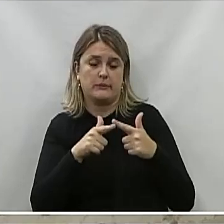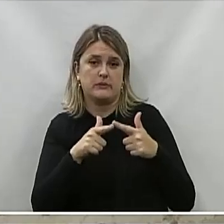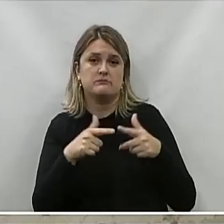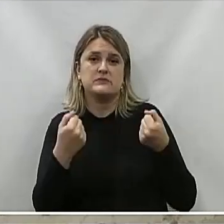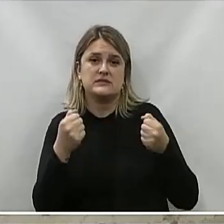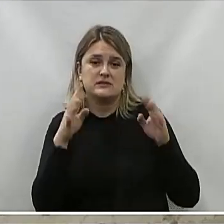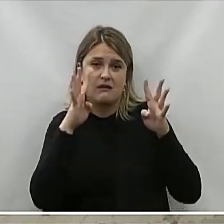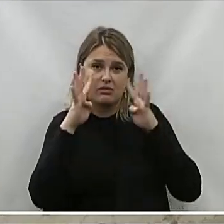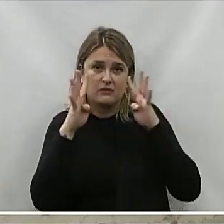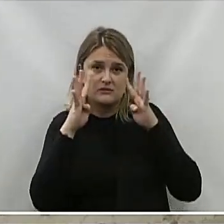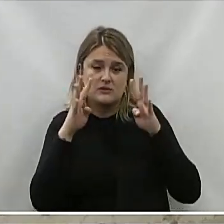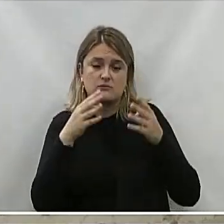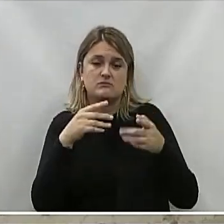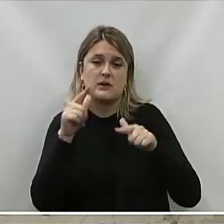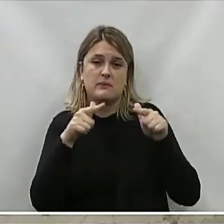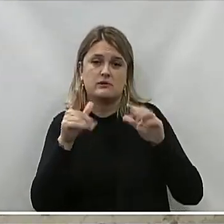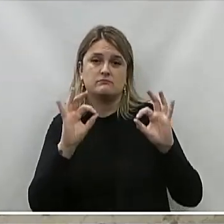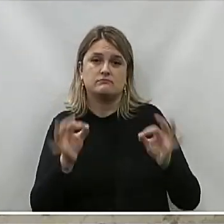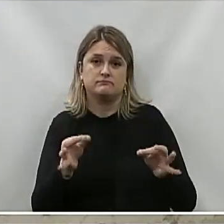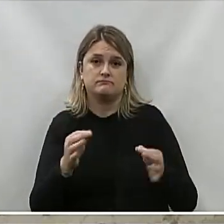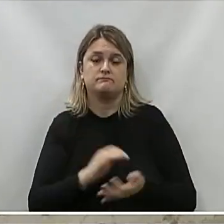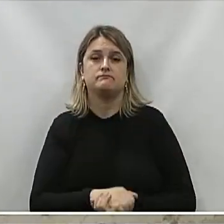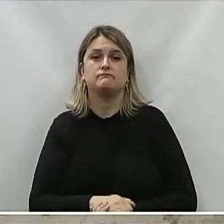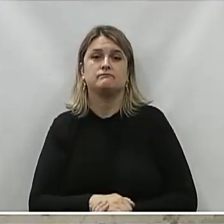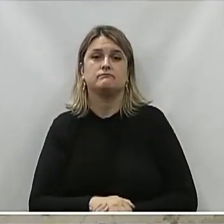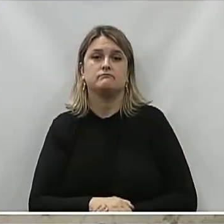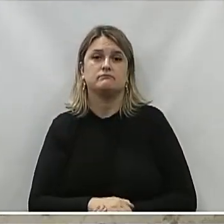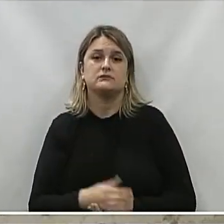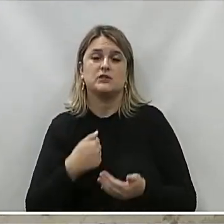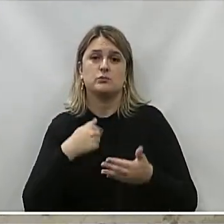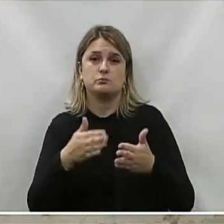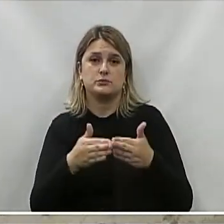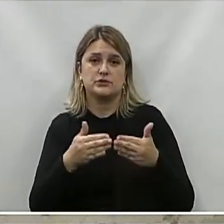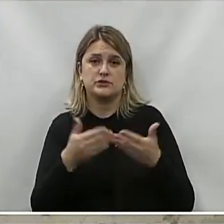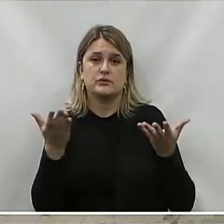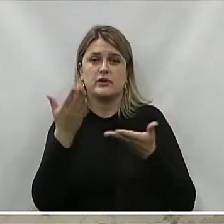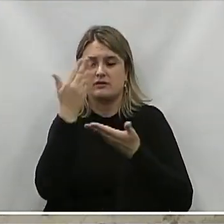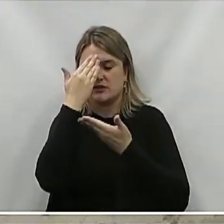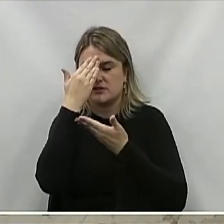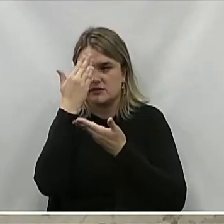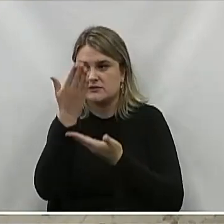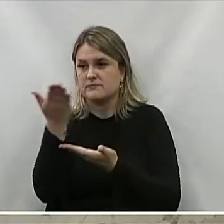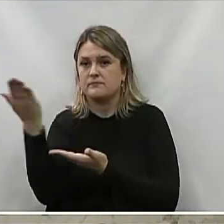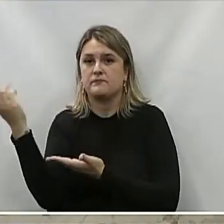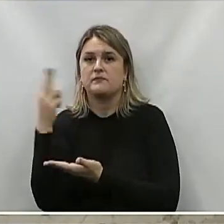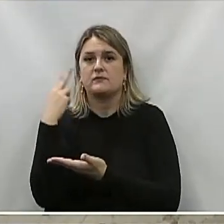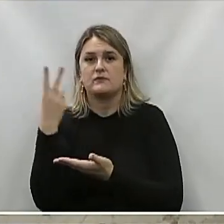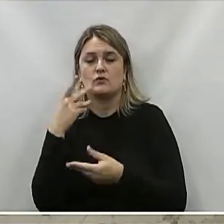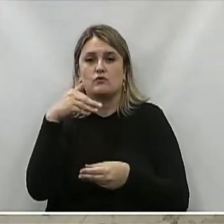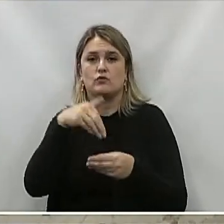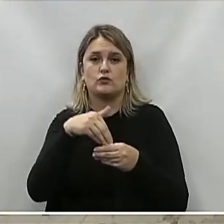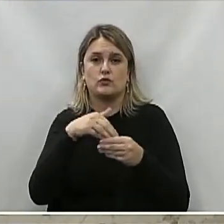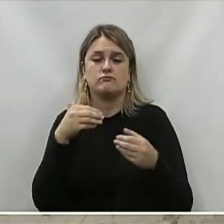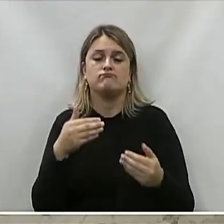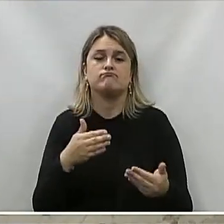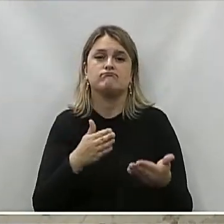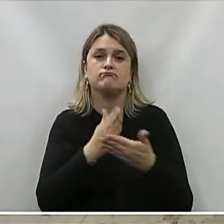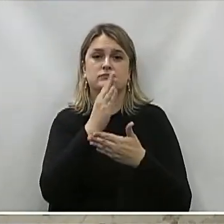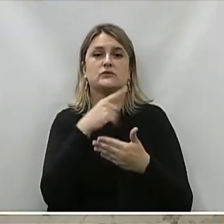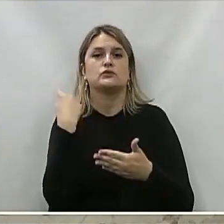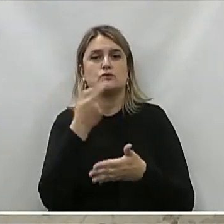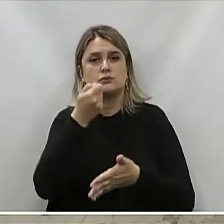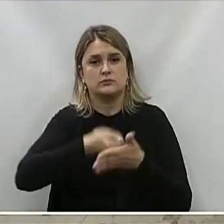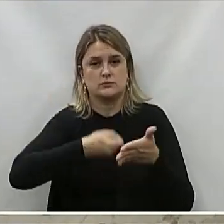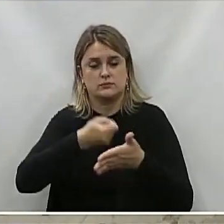que precisam De espaço Adequado Então Entro com Essa indicação Agradeço Aos senhores Vereadores Por votar Favorável E vamos